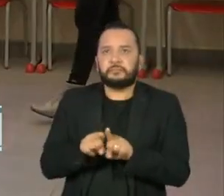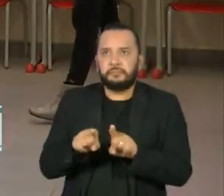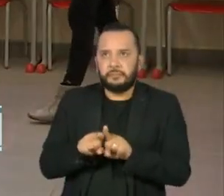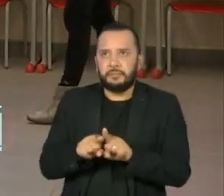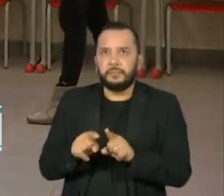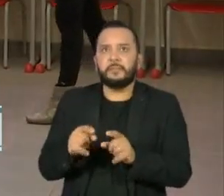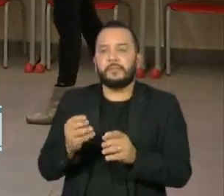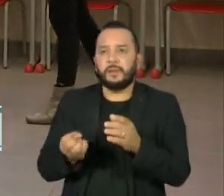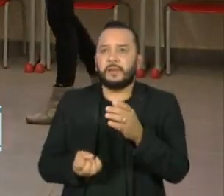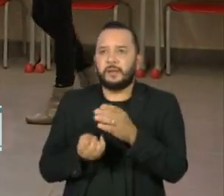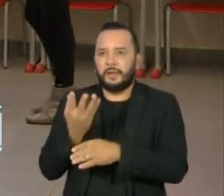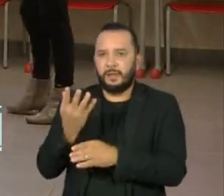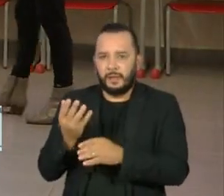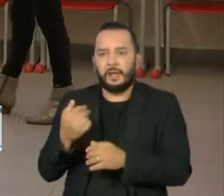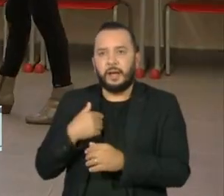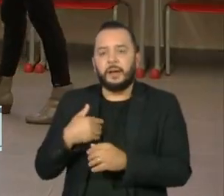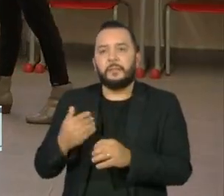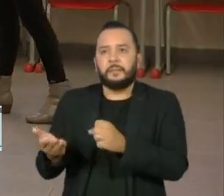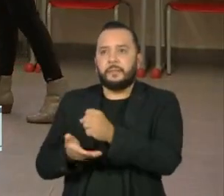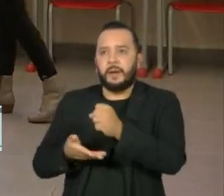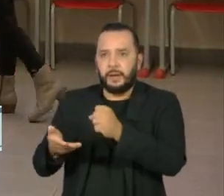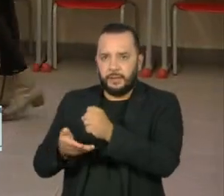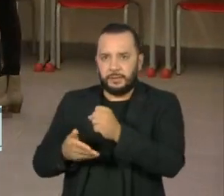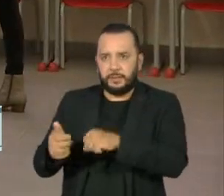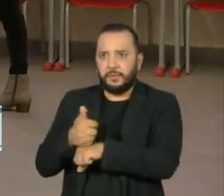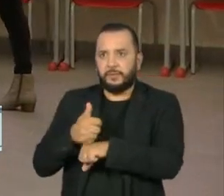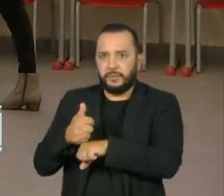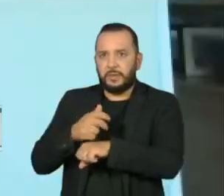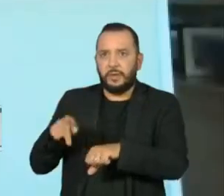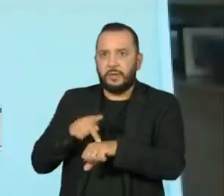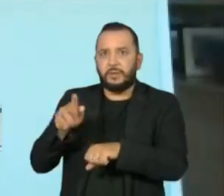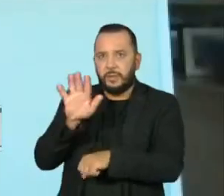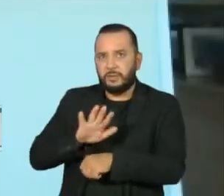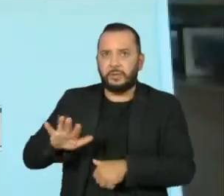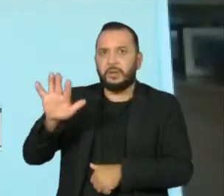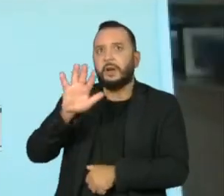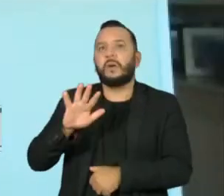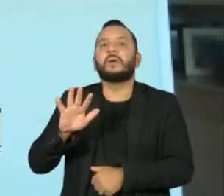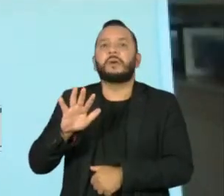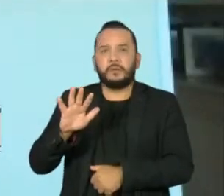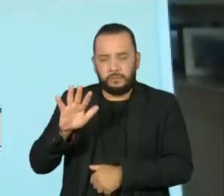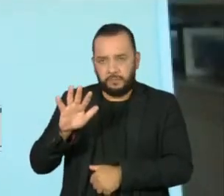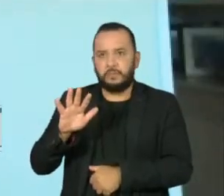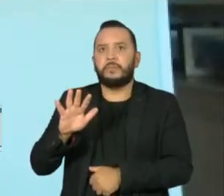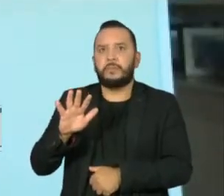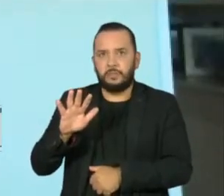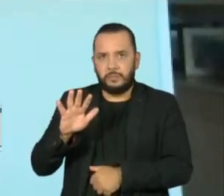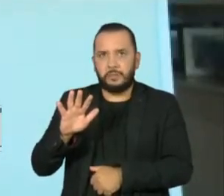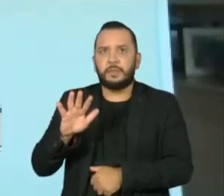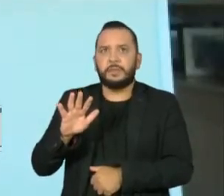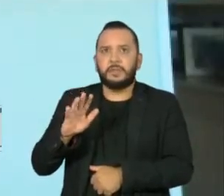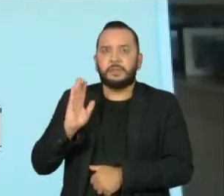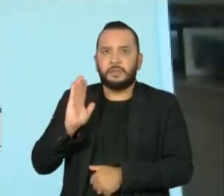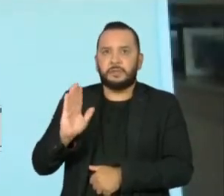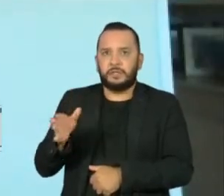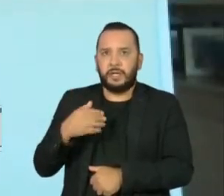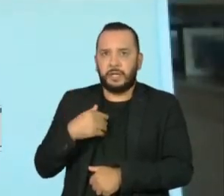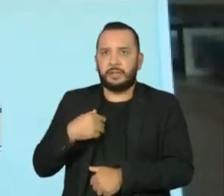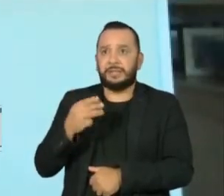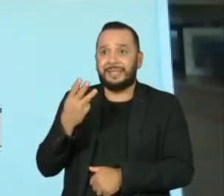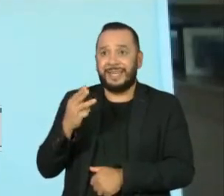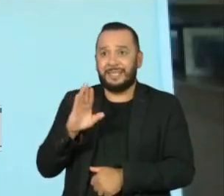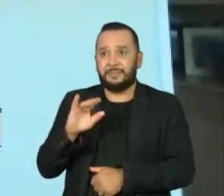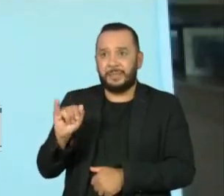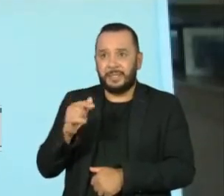implantar a jornada do piso salarial profissional nacional é algo que, nesses 3 bilhões e 700